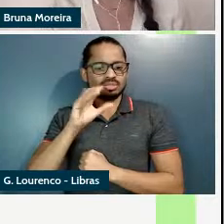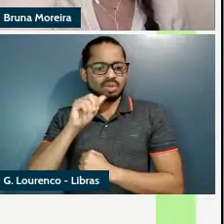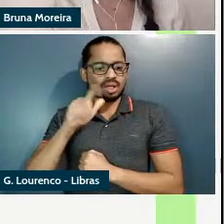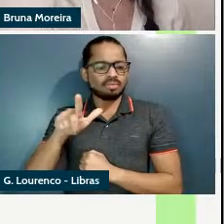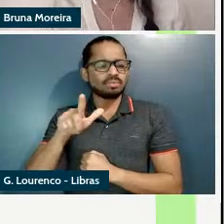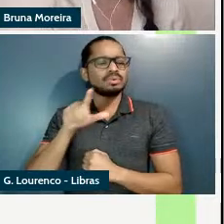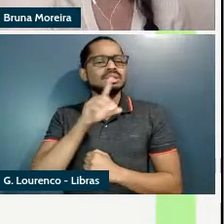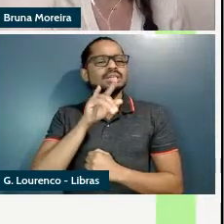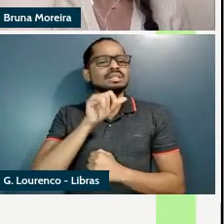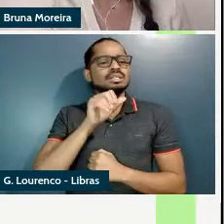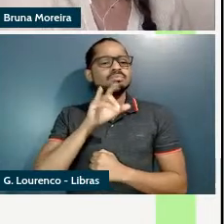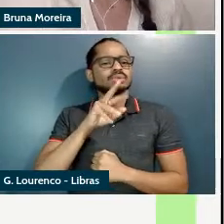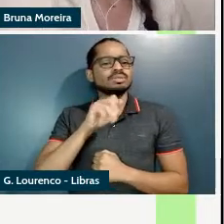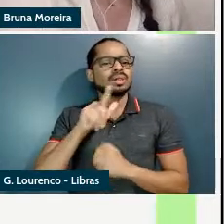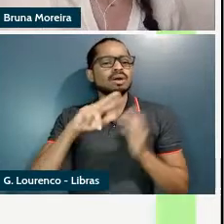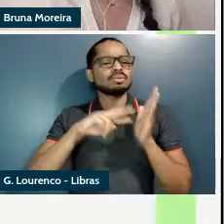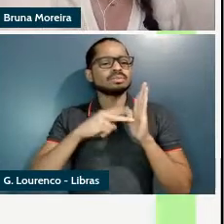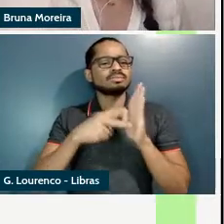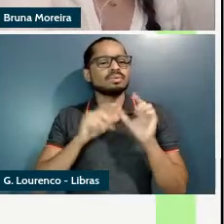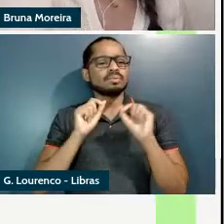no português com o sufixo vel